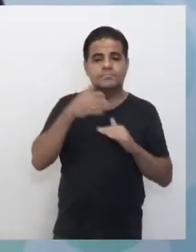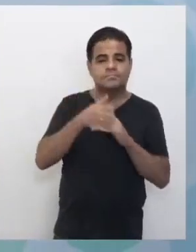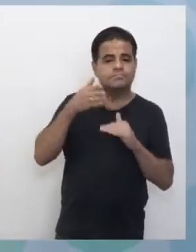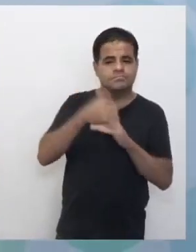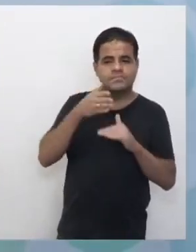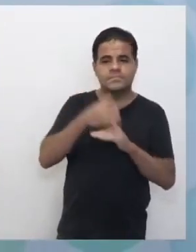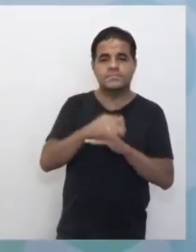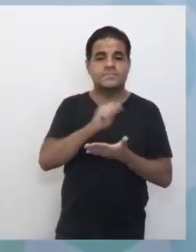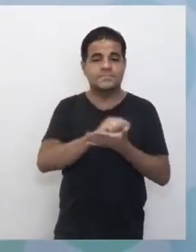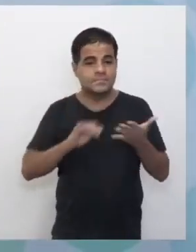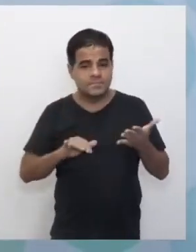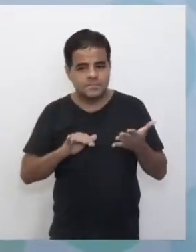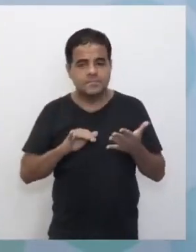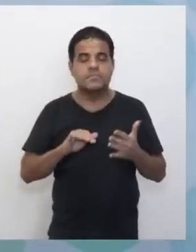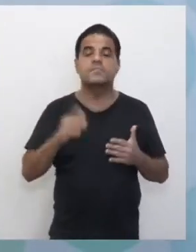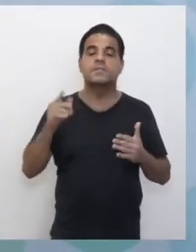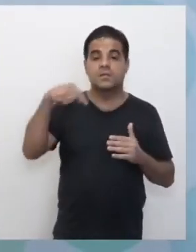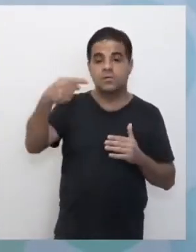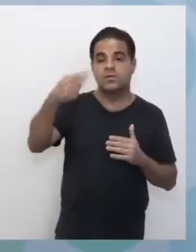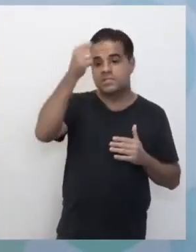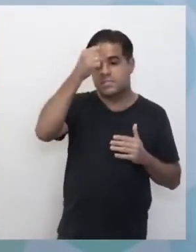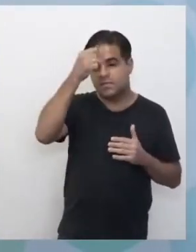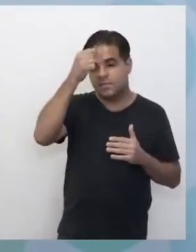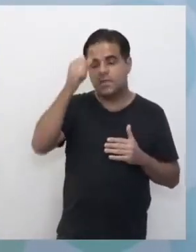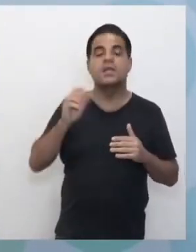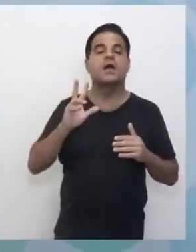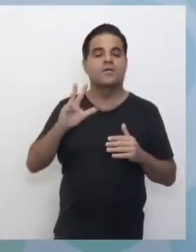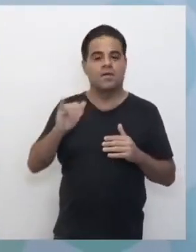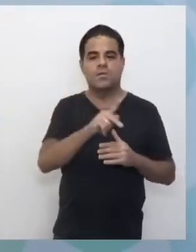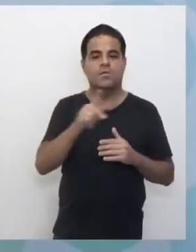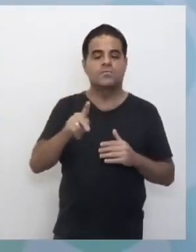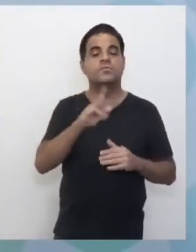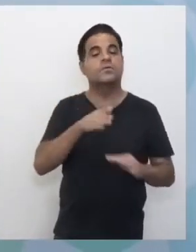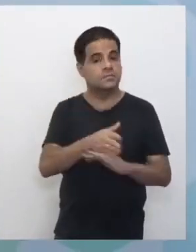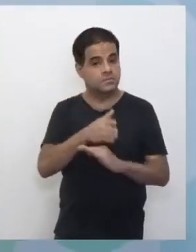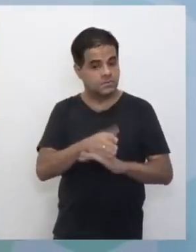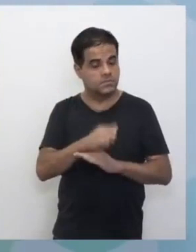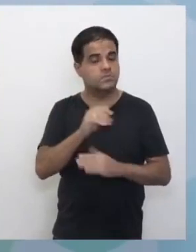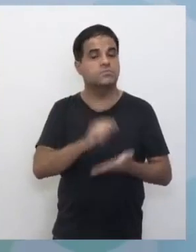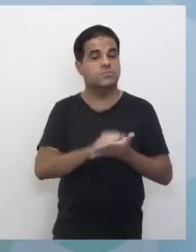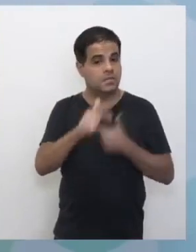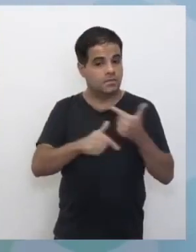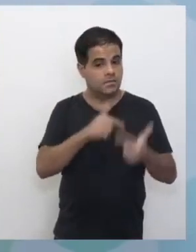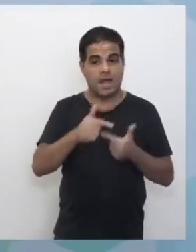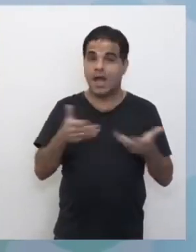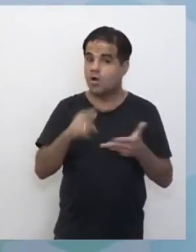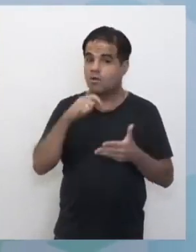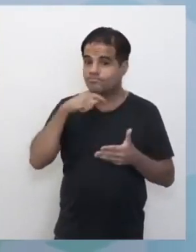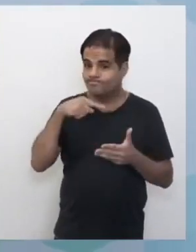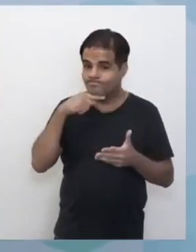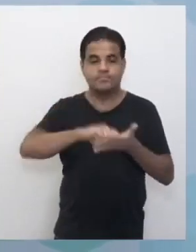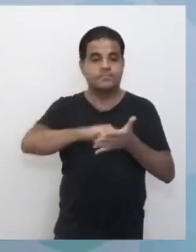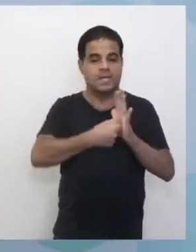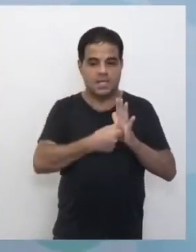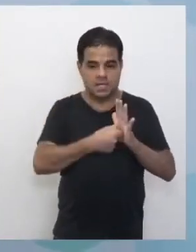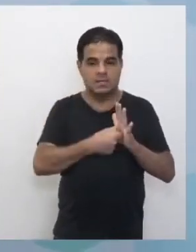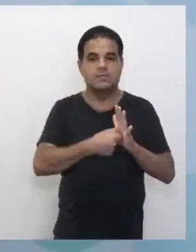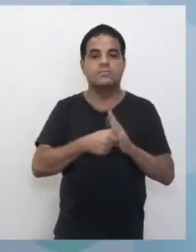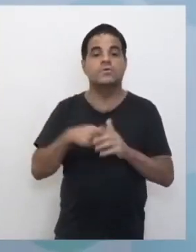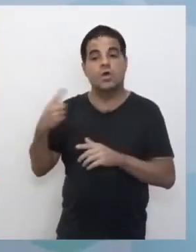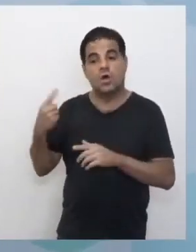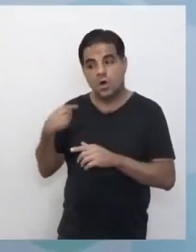aqui as tarefas. A partir de sexta-feira os professores terão acesso aí às tarefas realizadas pelos alunos. Por enquanto vocês não vão conseguir ver nada mesmo, porque a gente tá